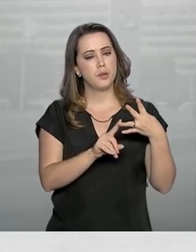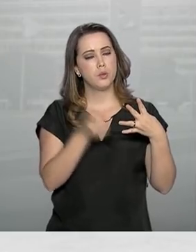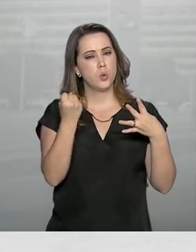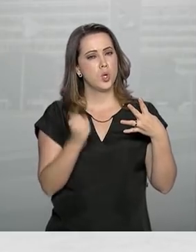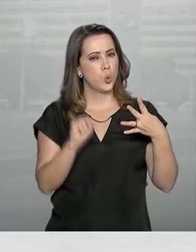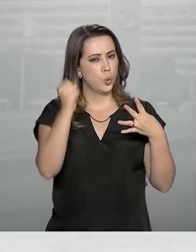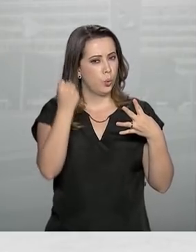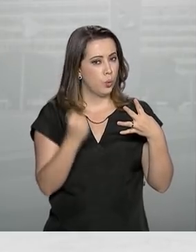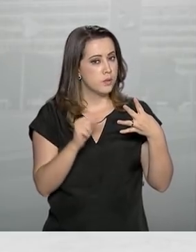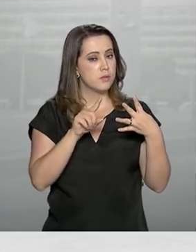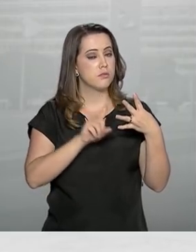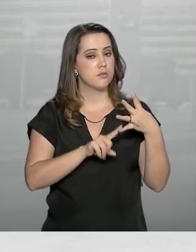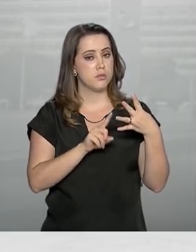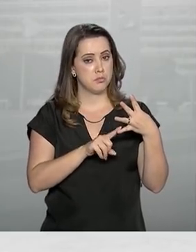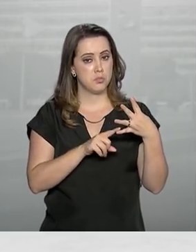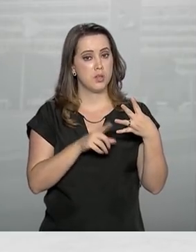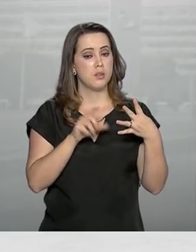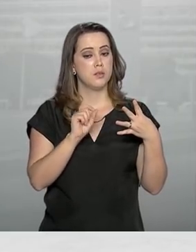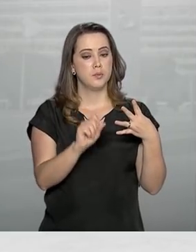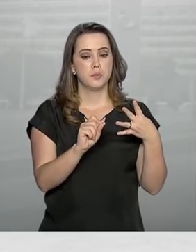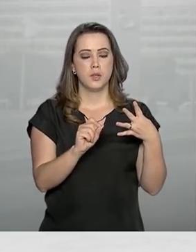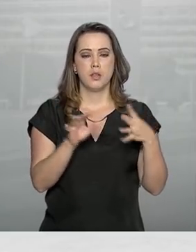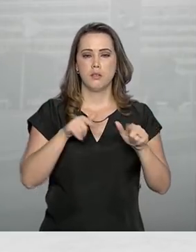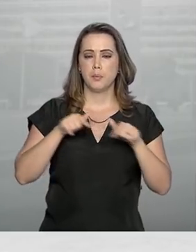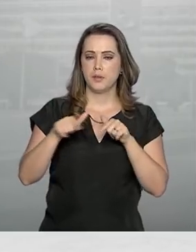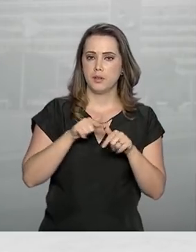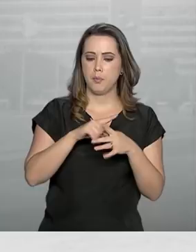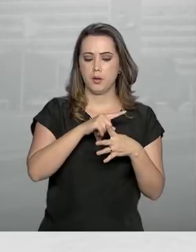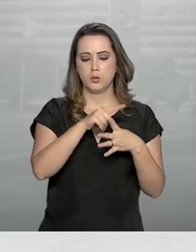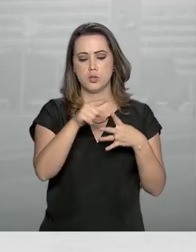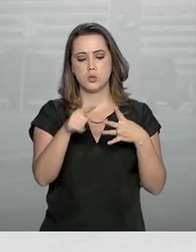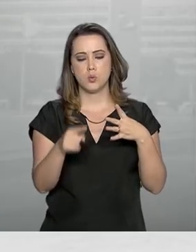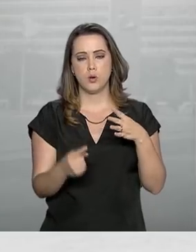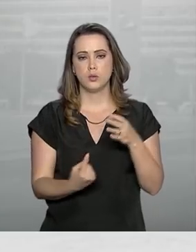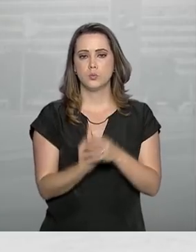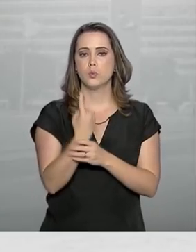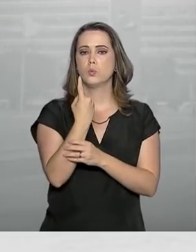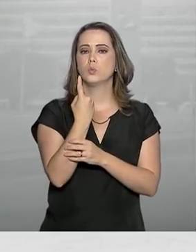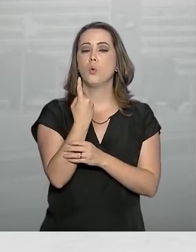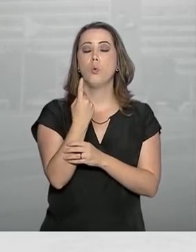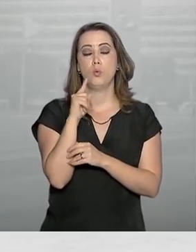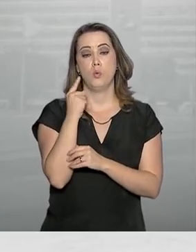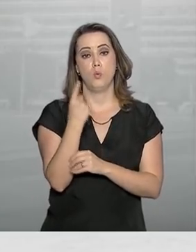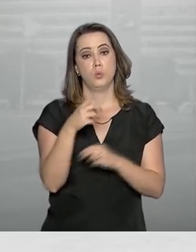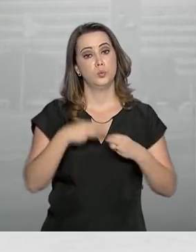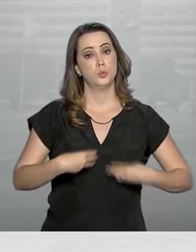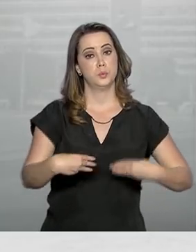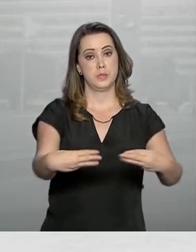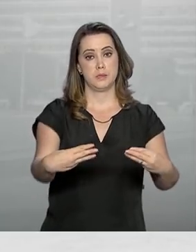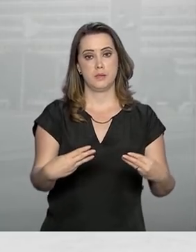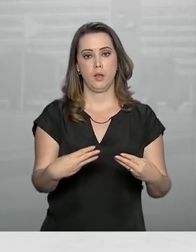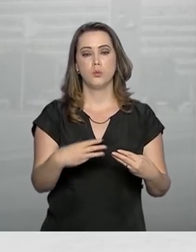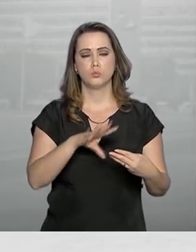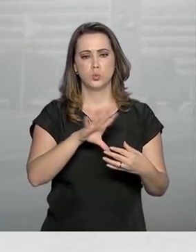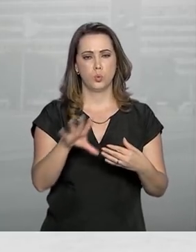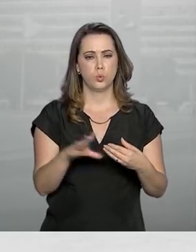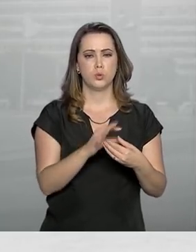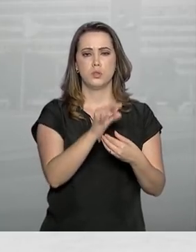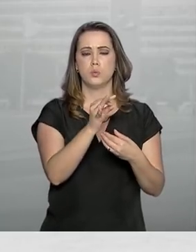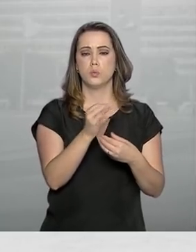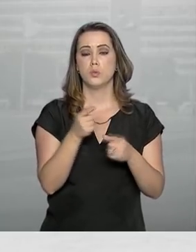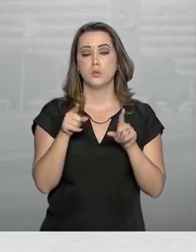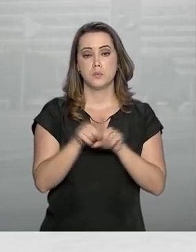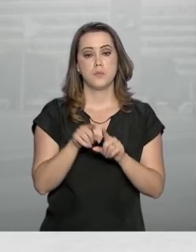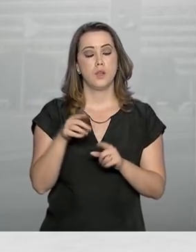Indústria, Comércio Exterior e Serviços e Trabalho passaram a formar um único ministério. Com a fusão, 2